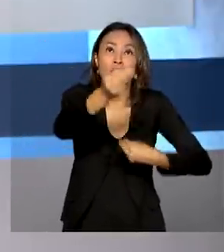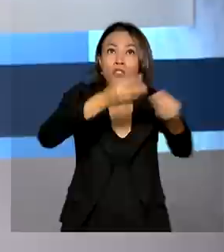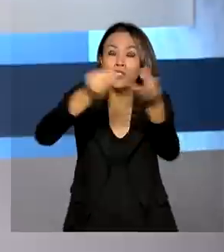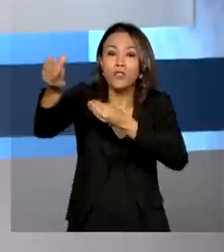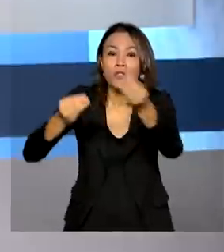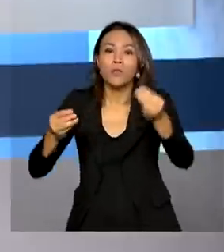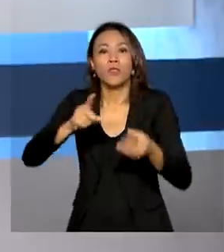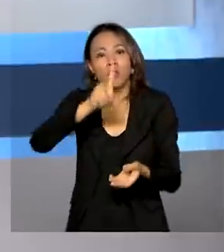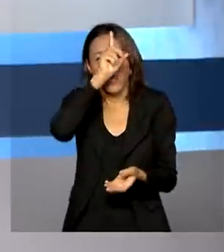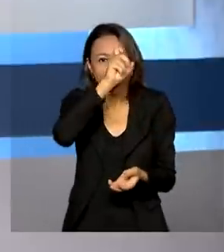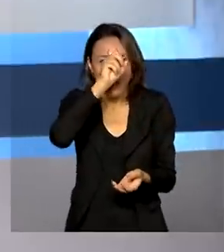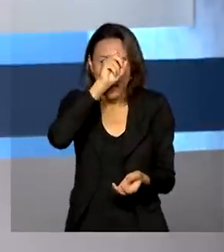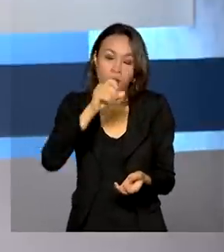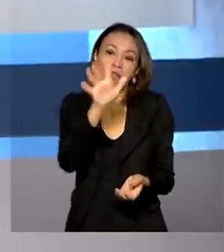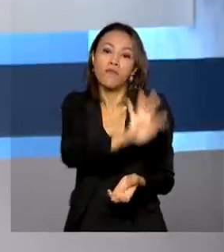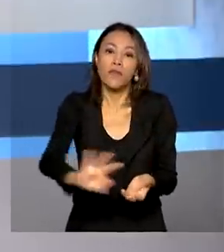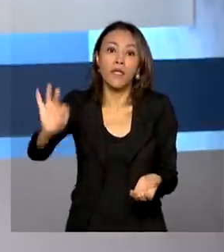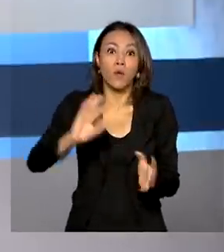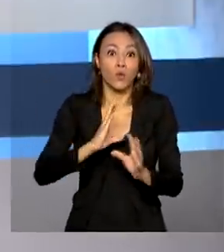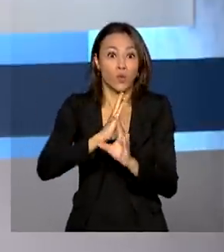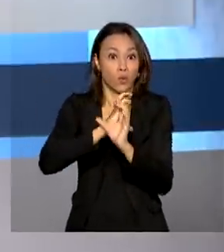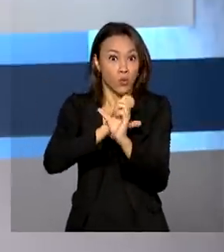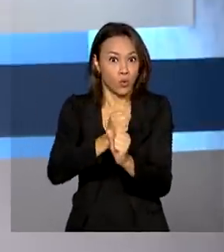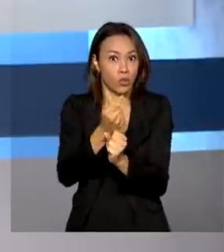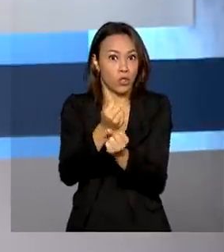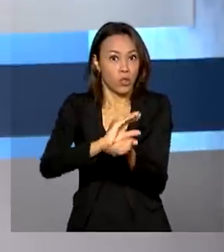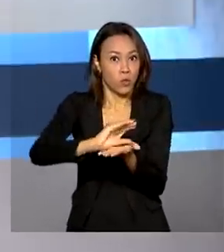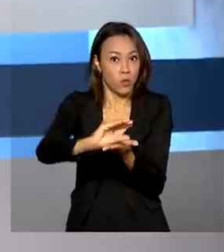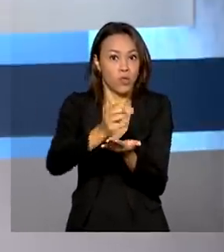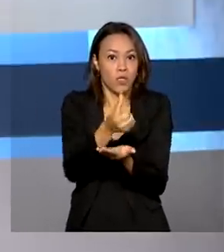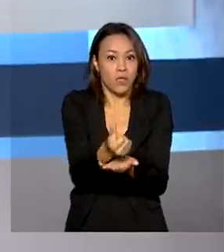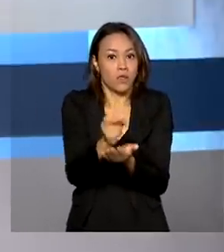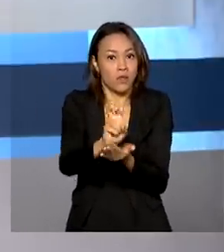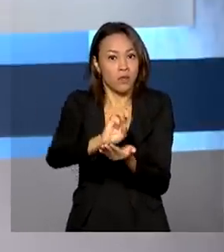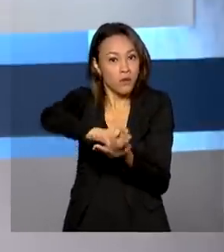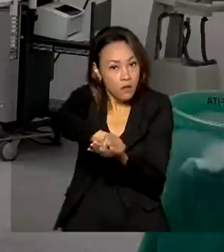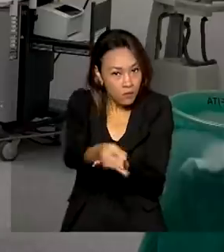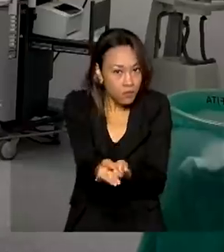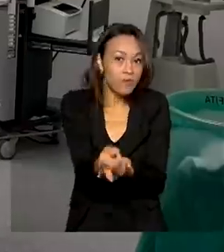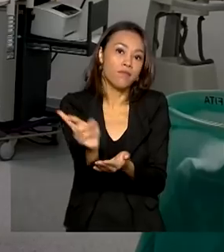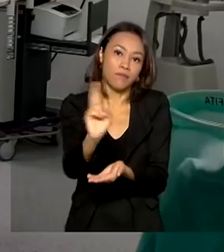federais. Um investimento no valor de 65 milhões de reais.